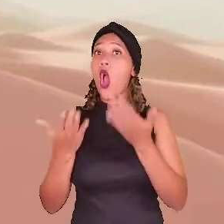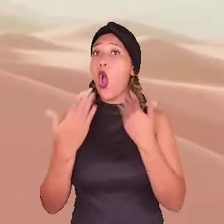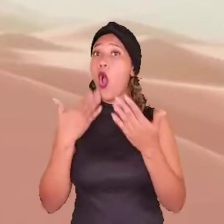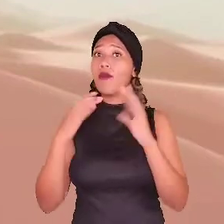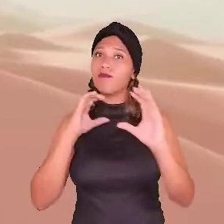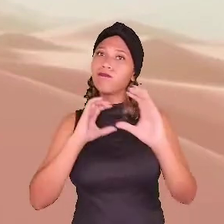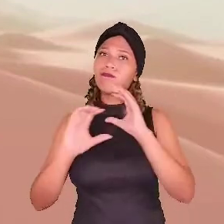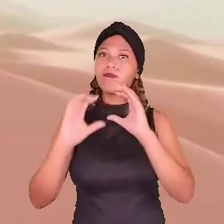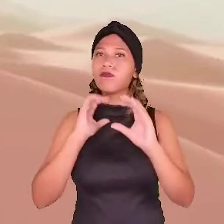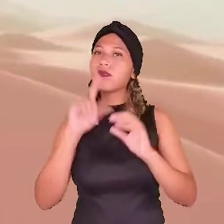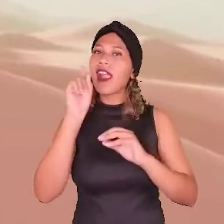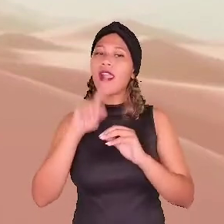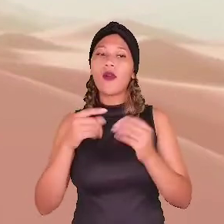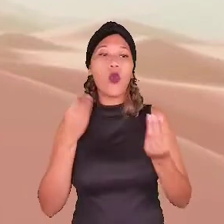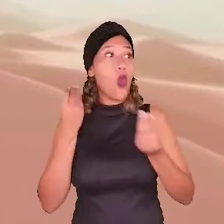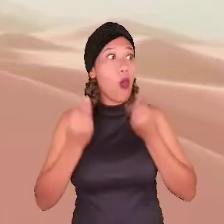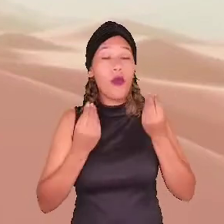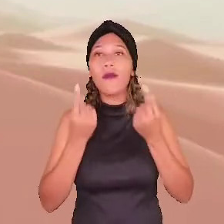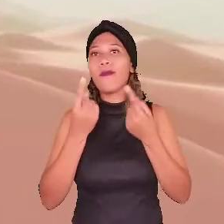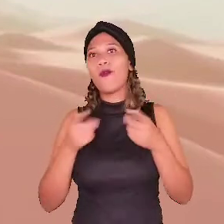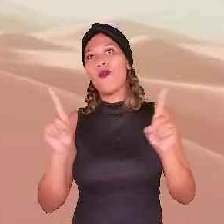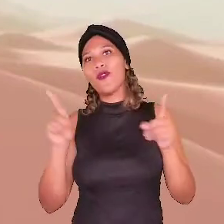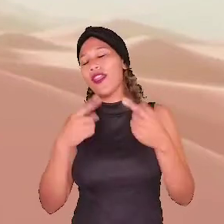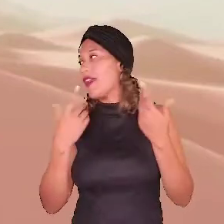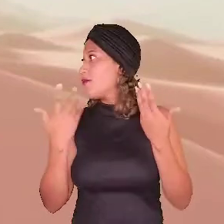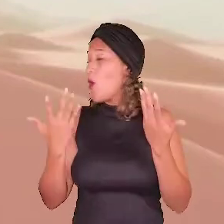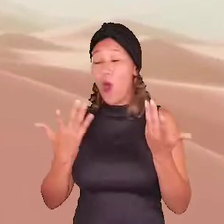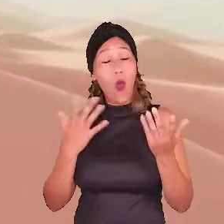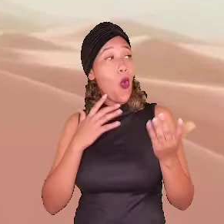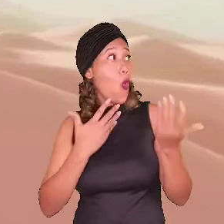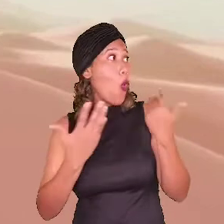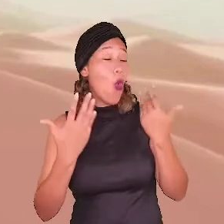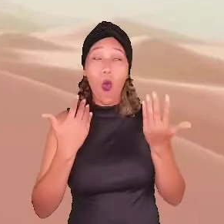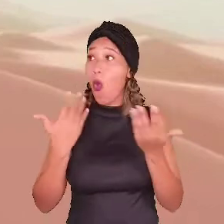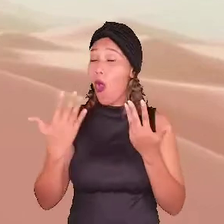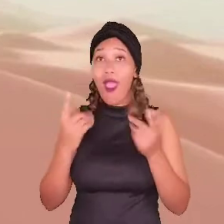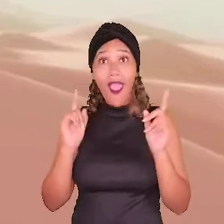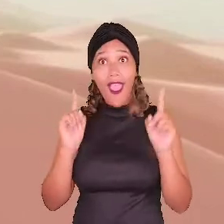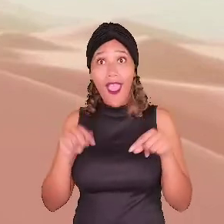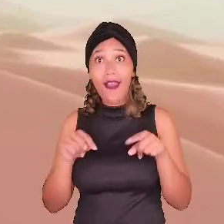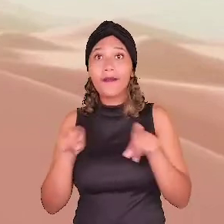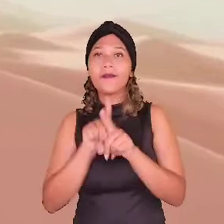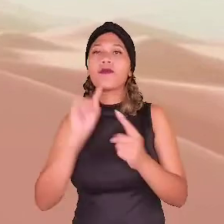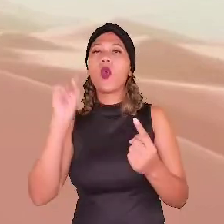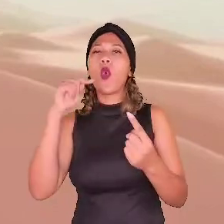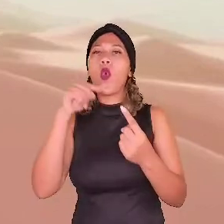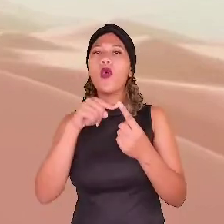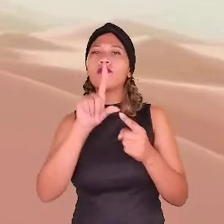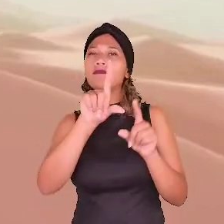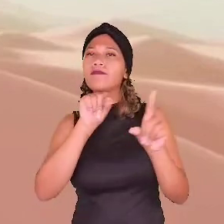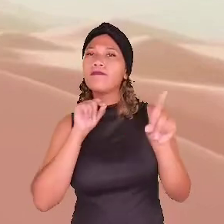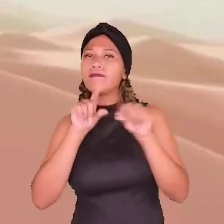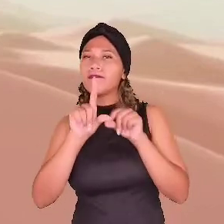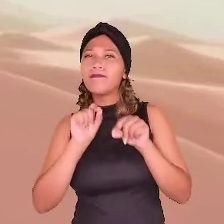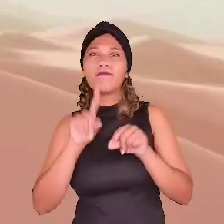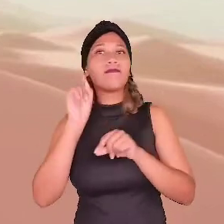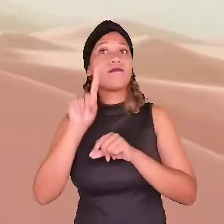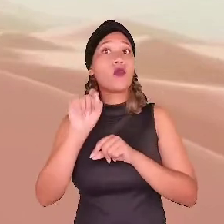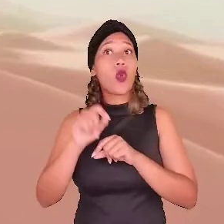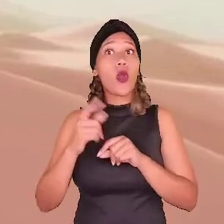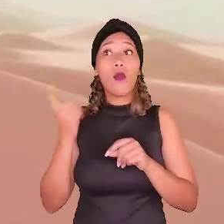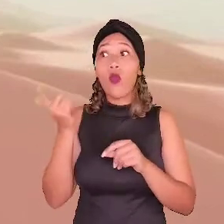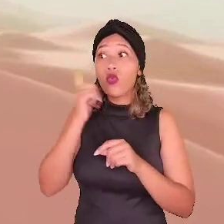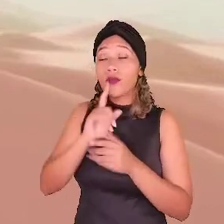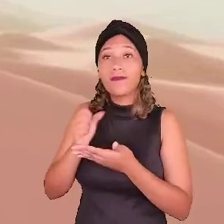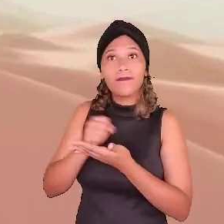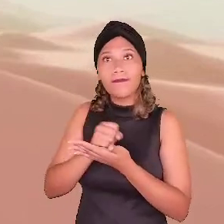é construída através da música e não de diálogos. O objetivo dessa escolha é fazer com